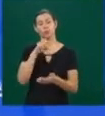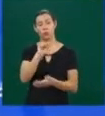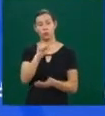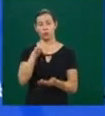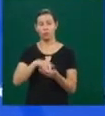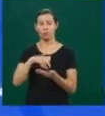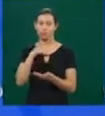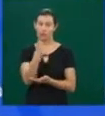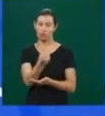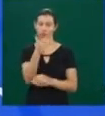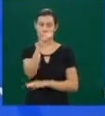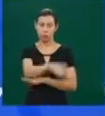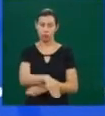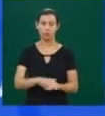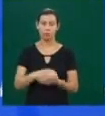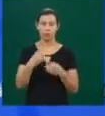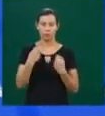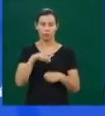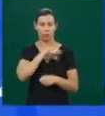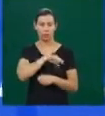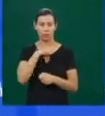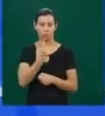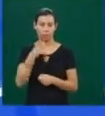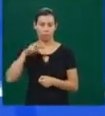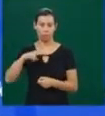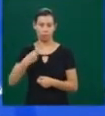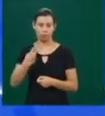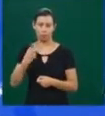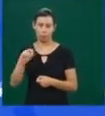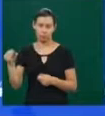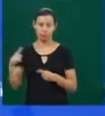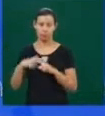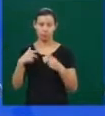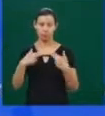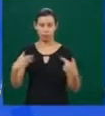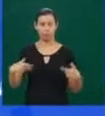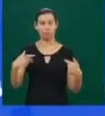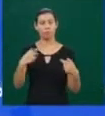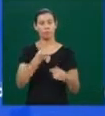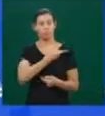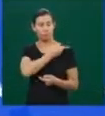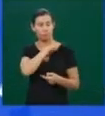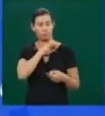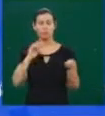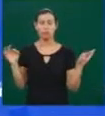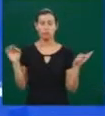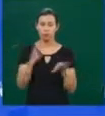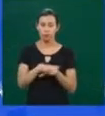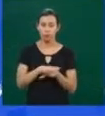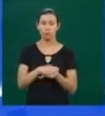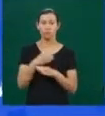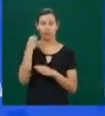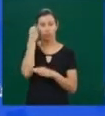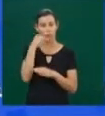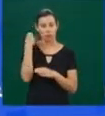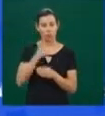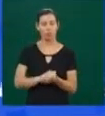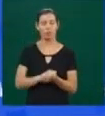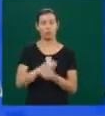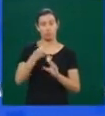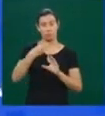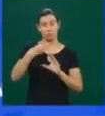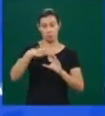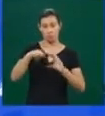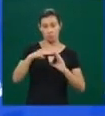vale transporte. É necessário ter ensino médio completo e desejável experiência na função. Enviar o currículo para ludmila ribeiro,